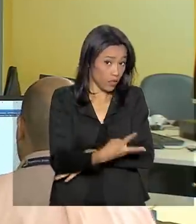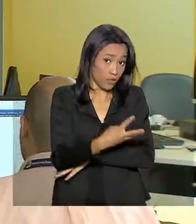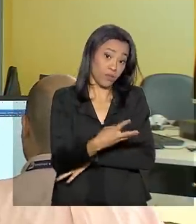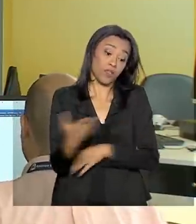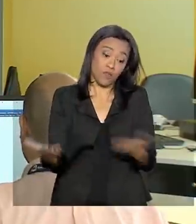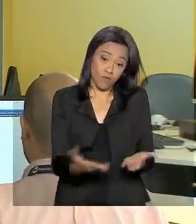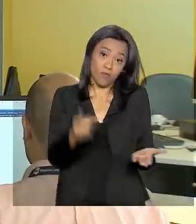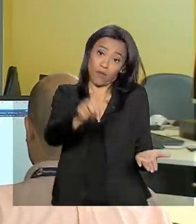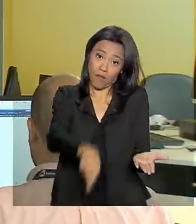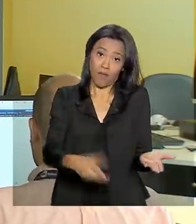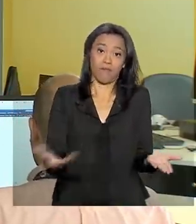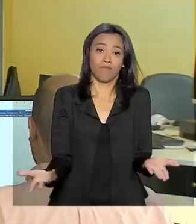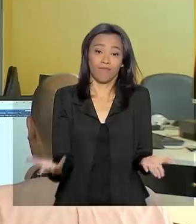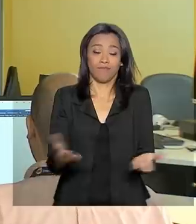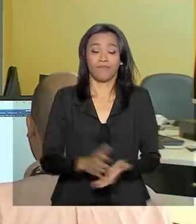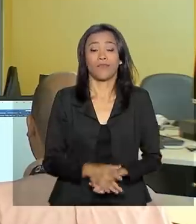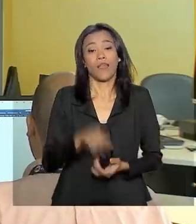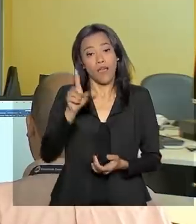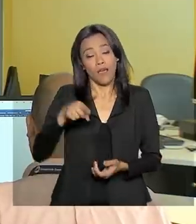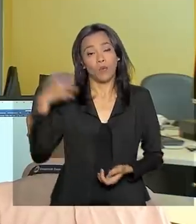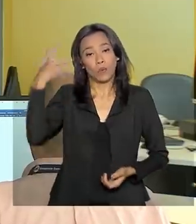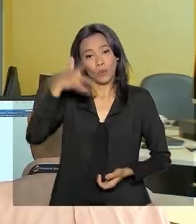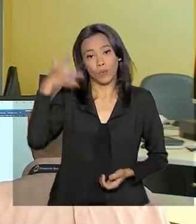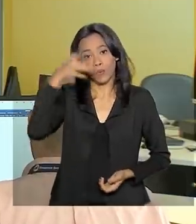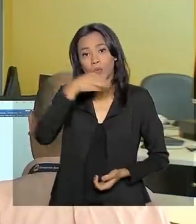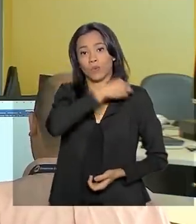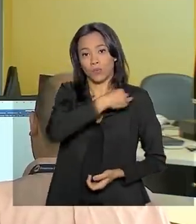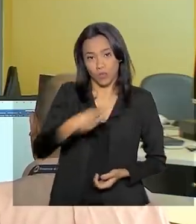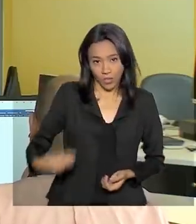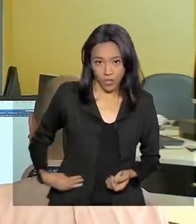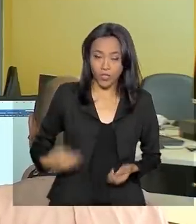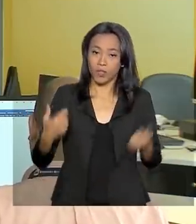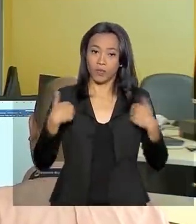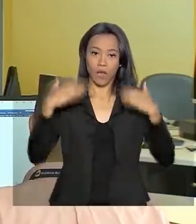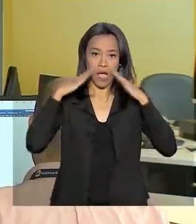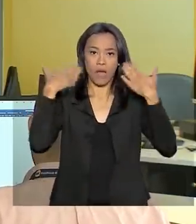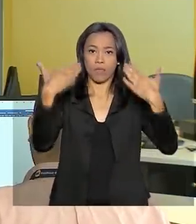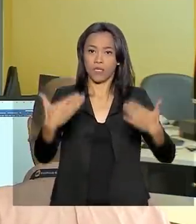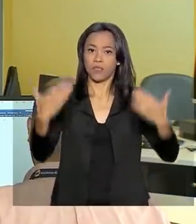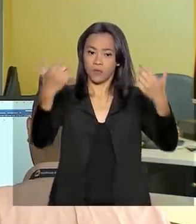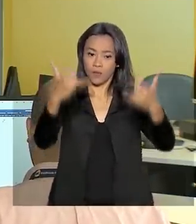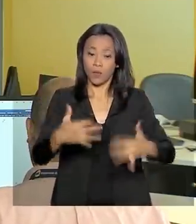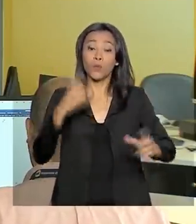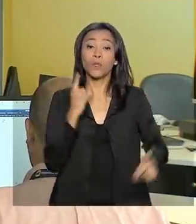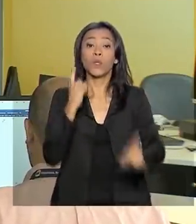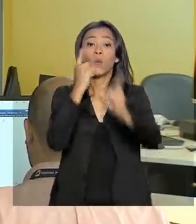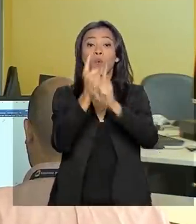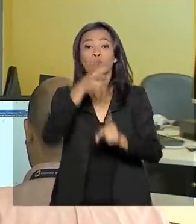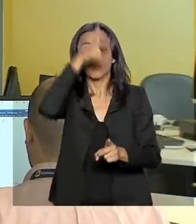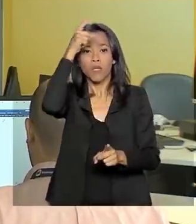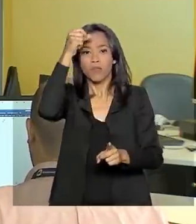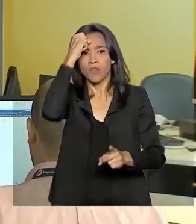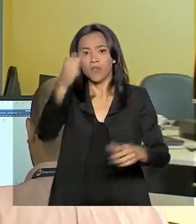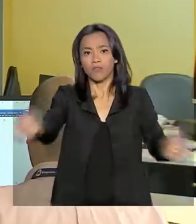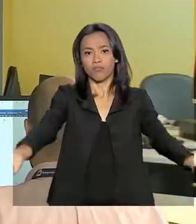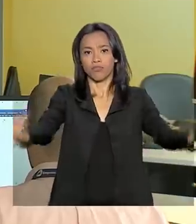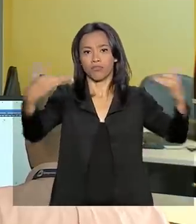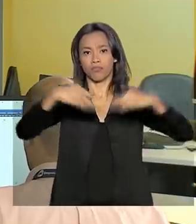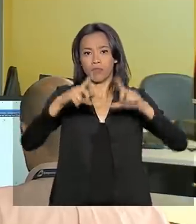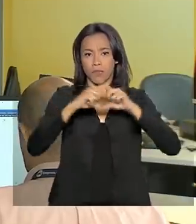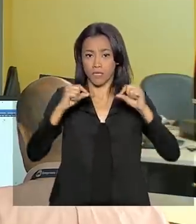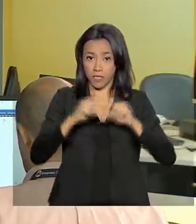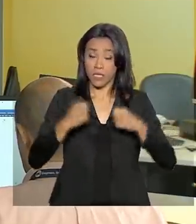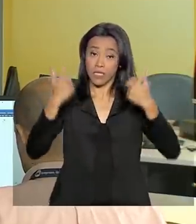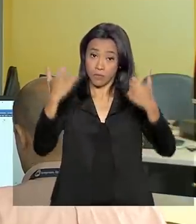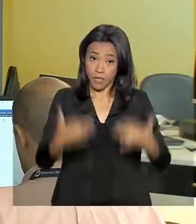funciona atualmente. O discurso que o ministro fez durante a marcha de prefeitos em Brasília no mês passado, ele avisou que as unidades básicas de saúde